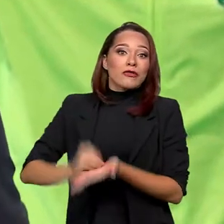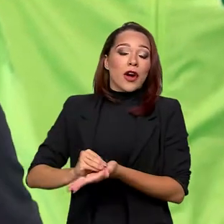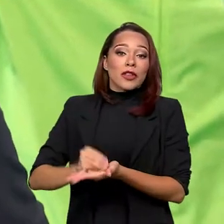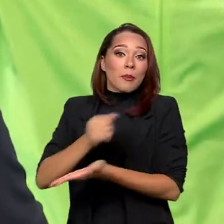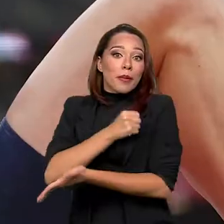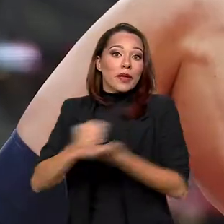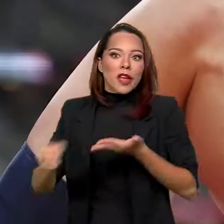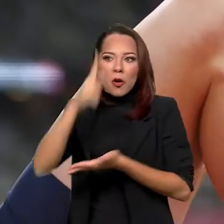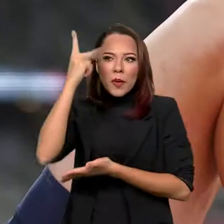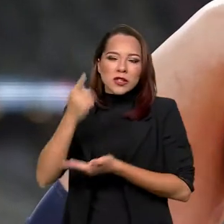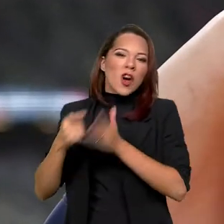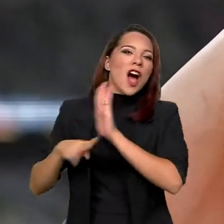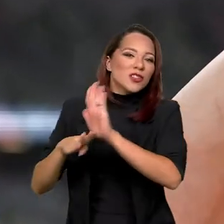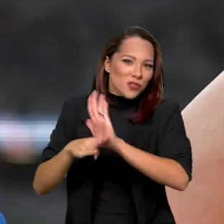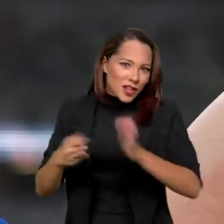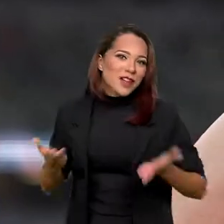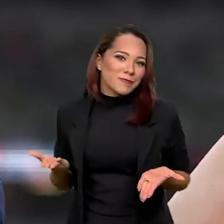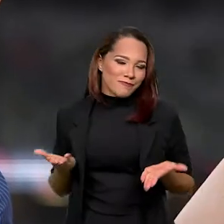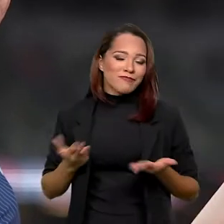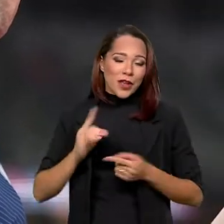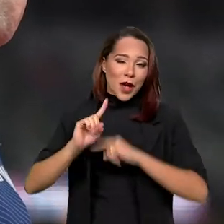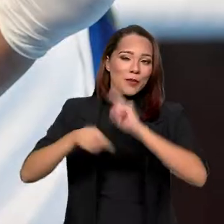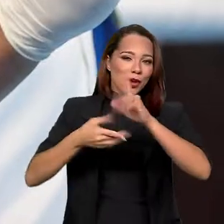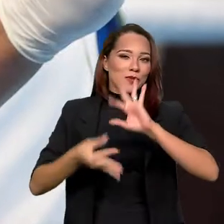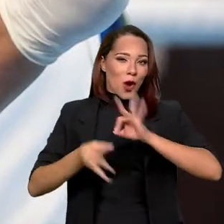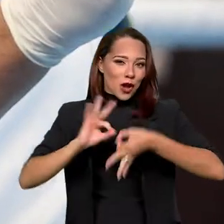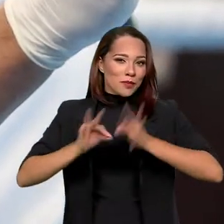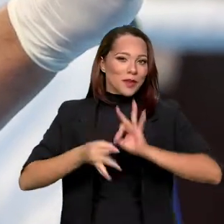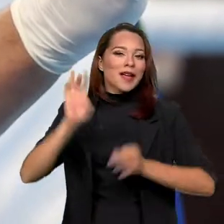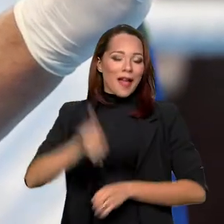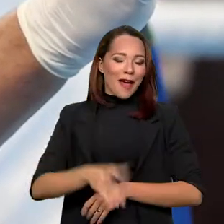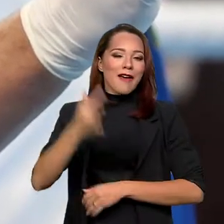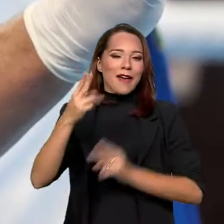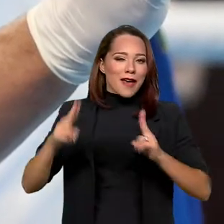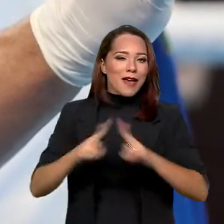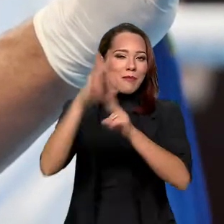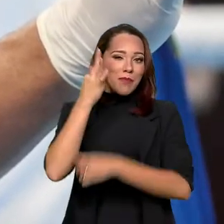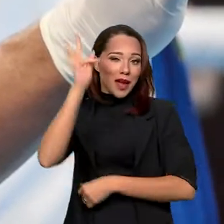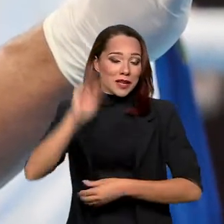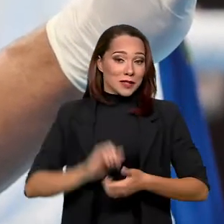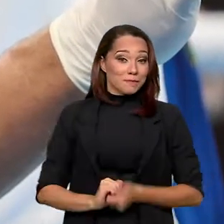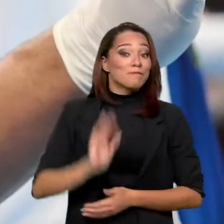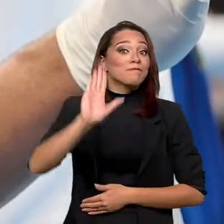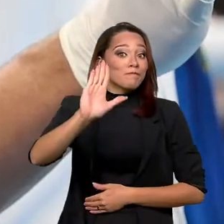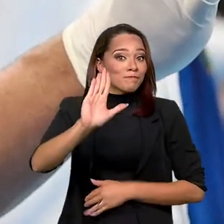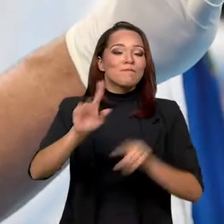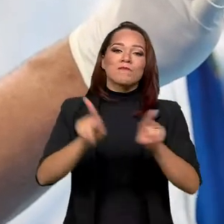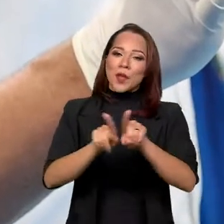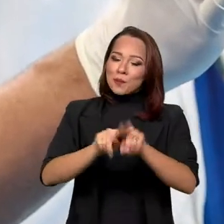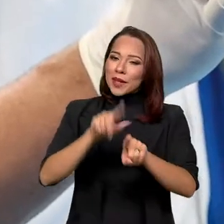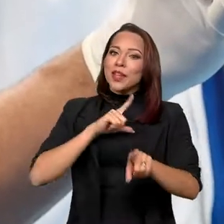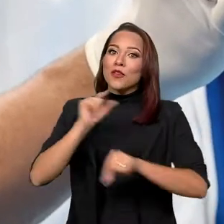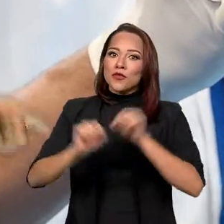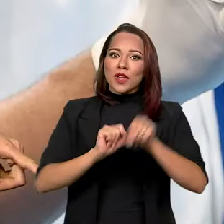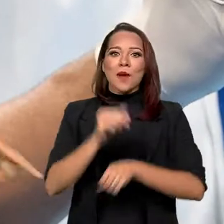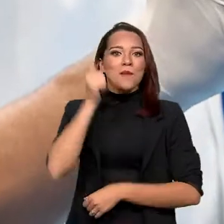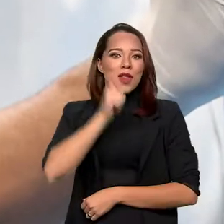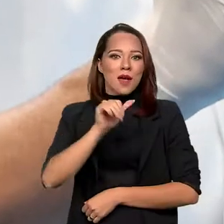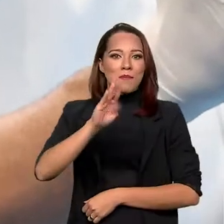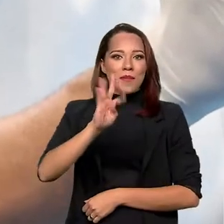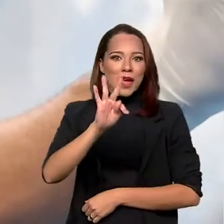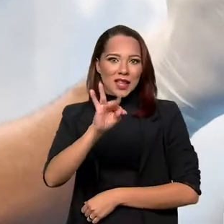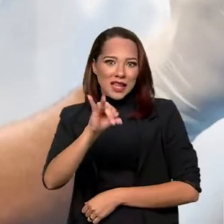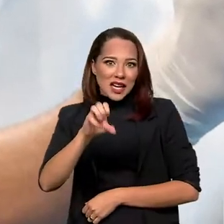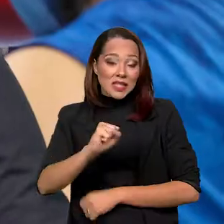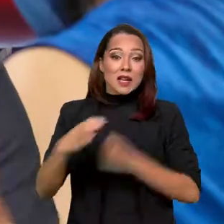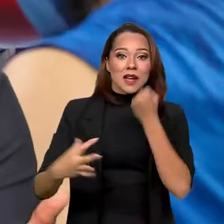público a favor. E a próxima Olimpíada é lá em Paris. Ah, e antes que eu me esqueça, teve também a Beatriz Ferreira garantindo mais